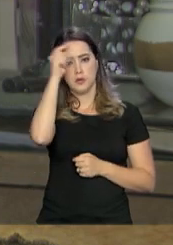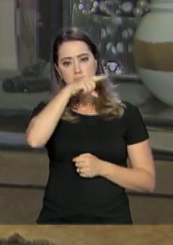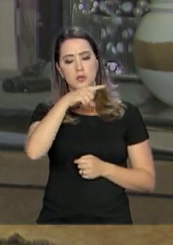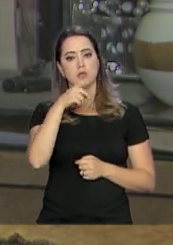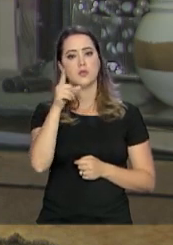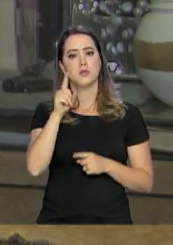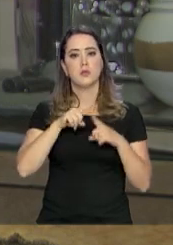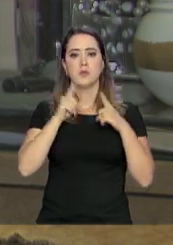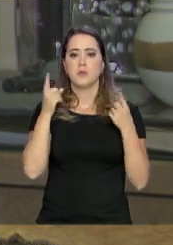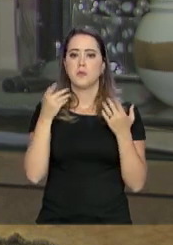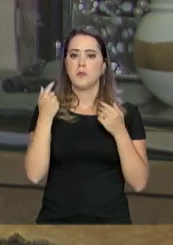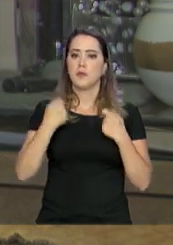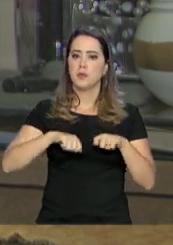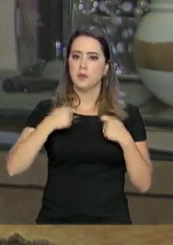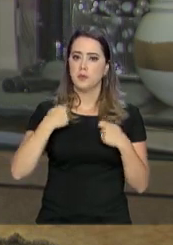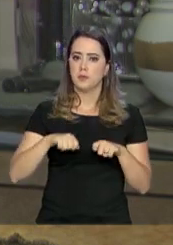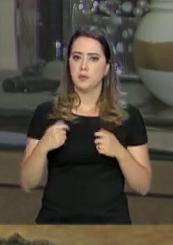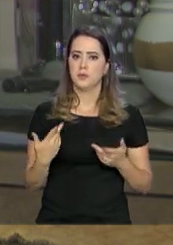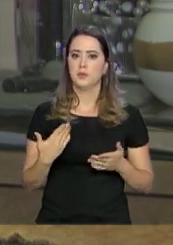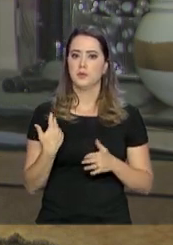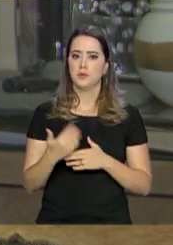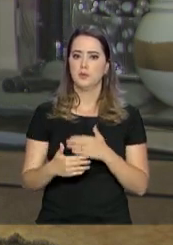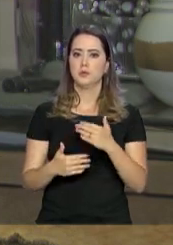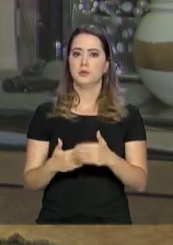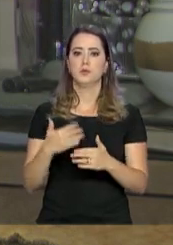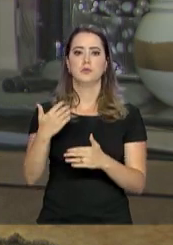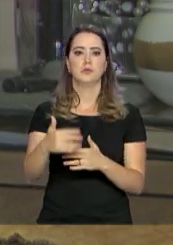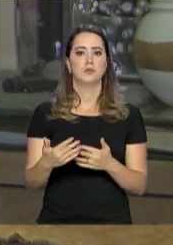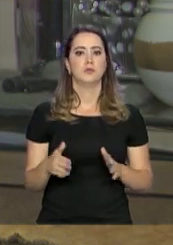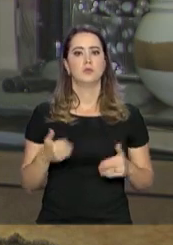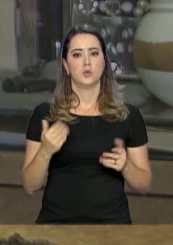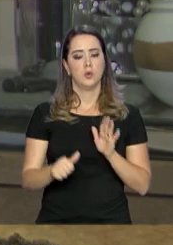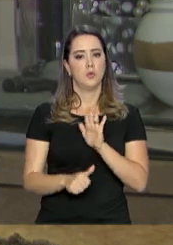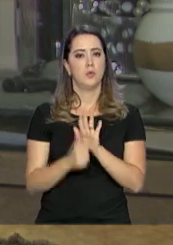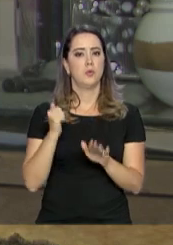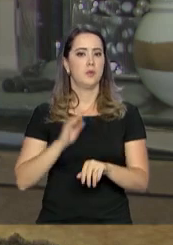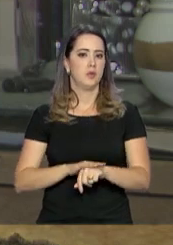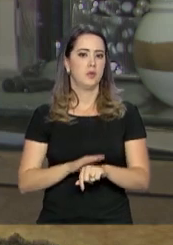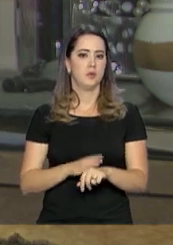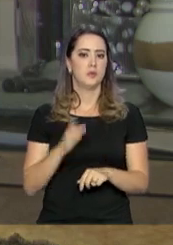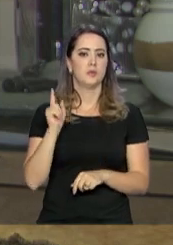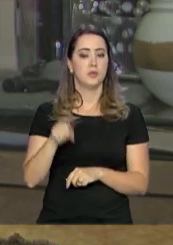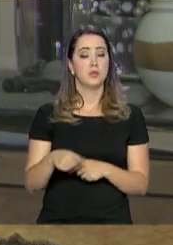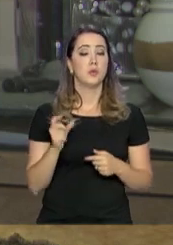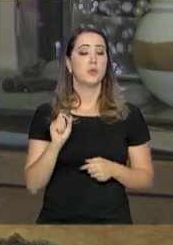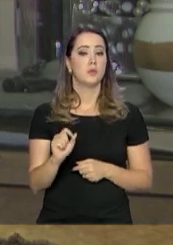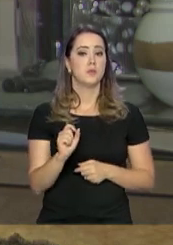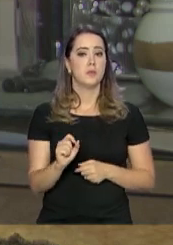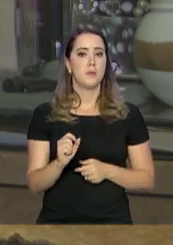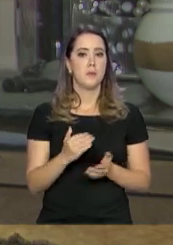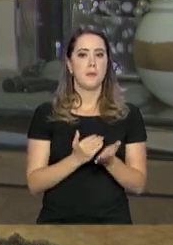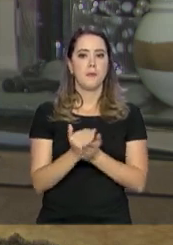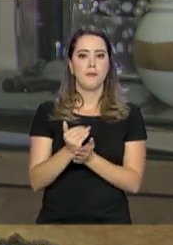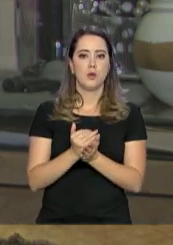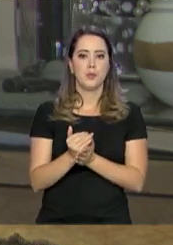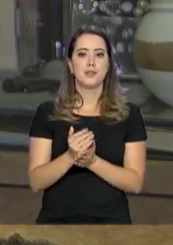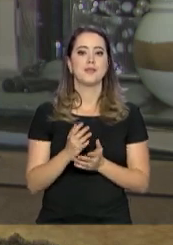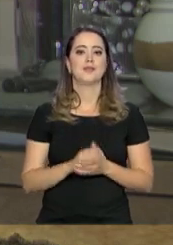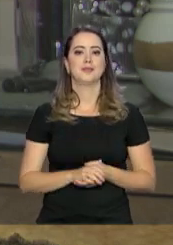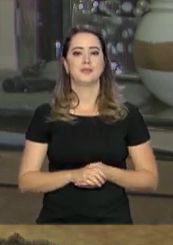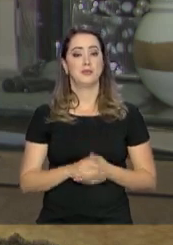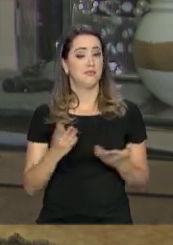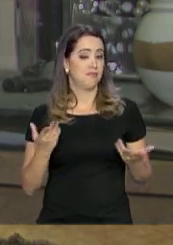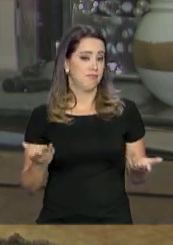não é fácil. Então, você tem que dar um passo. Então, o primeiro passo é você começar com alguma coisa.